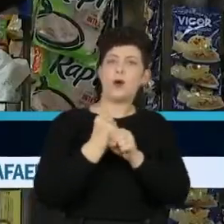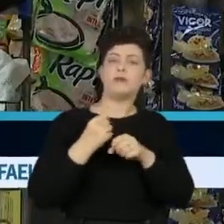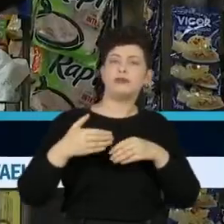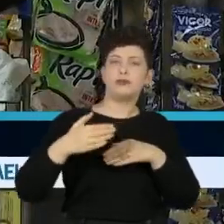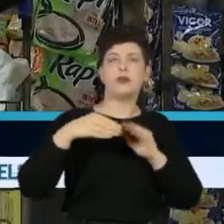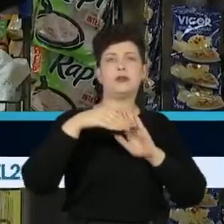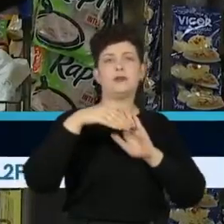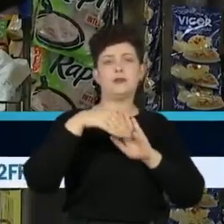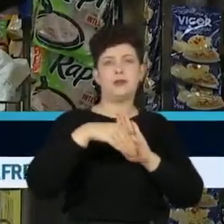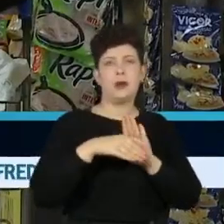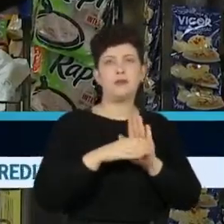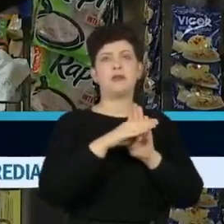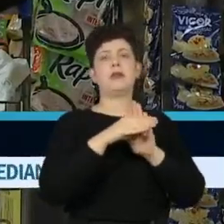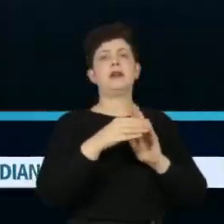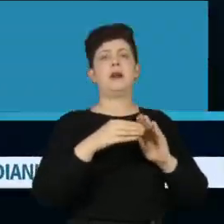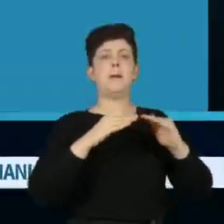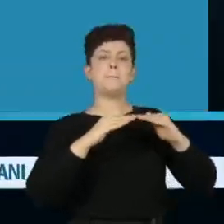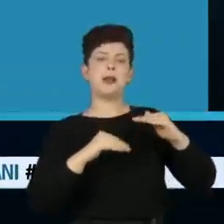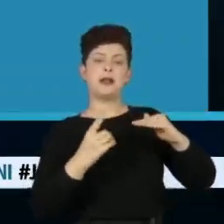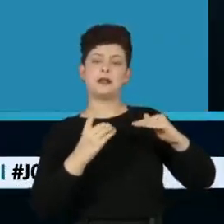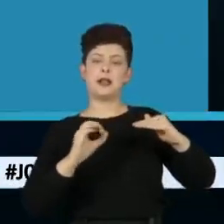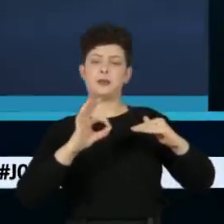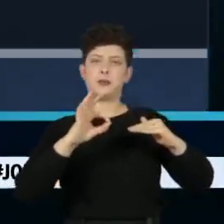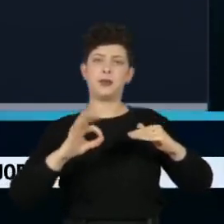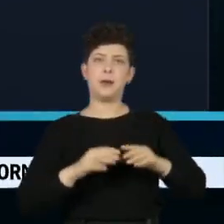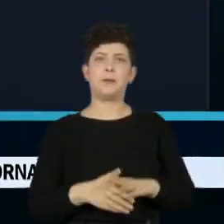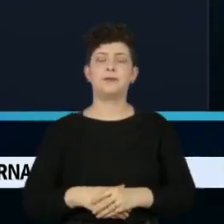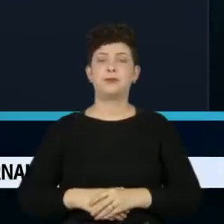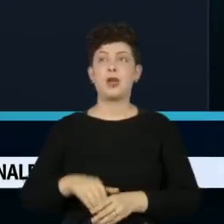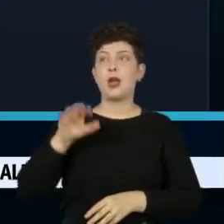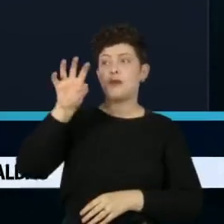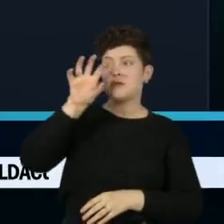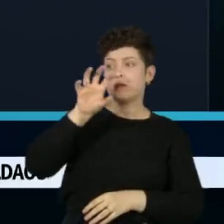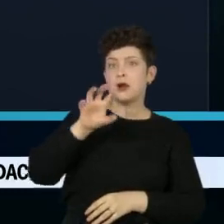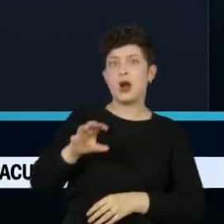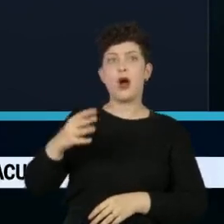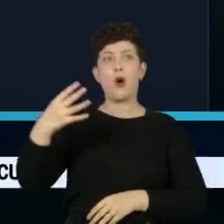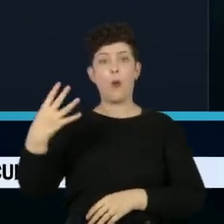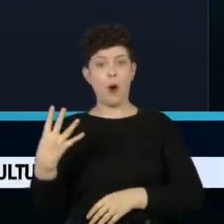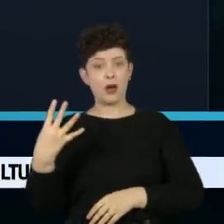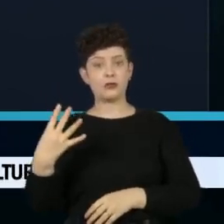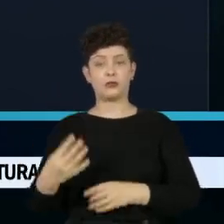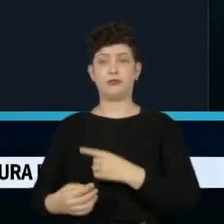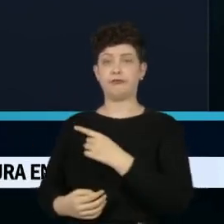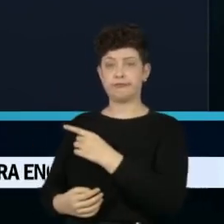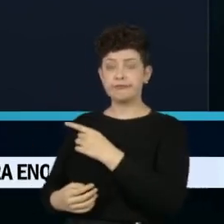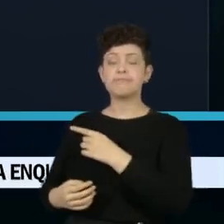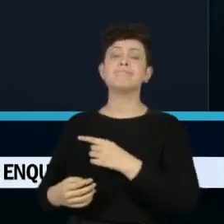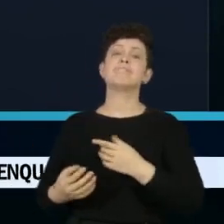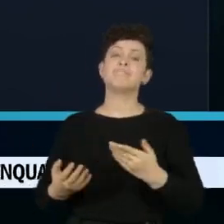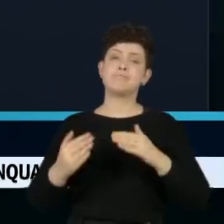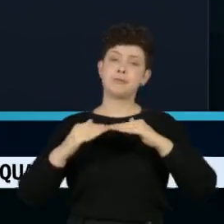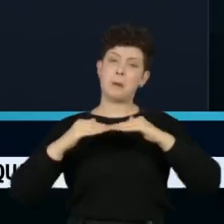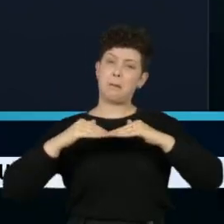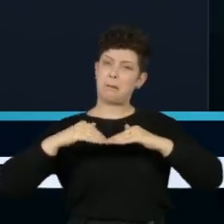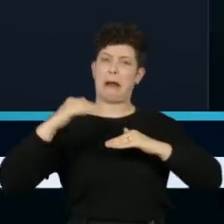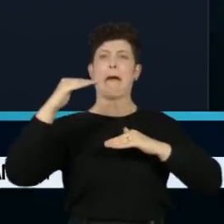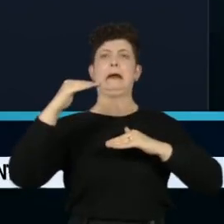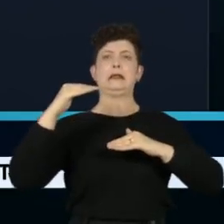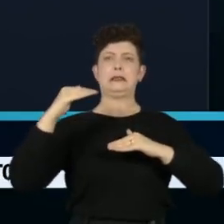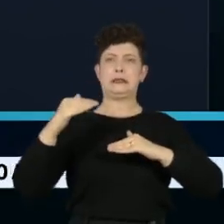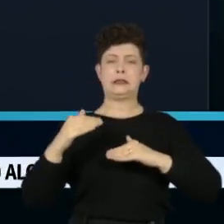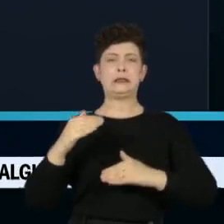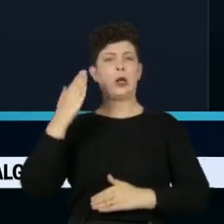caiu para menos de 10%. Mas quatro localidades pesquisadas pelo IBGE ainda estão acima desse nível.